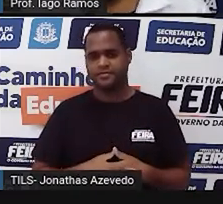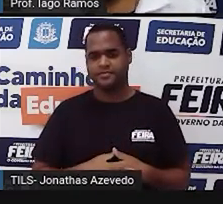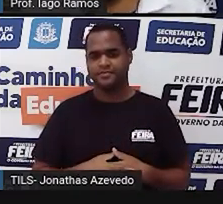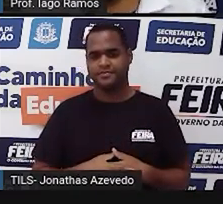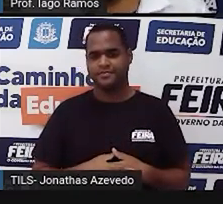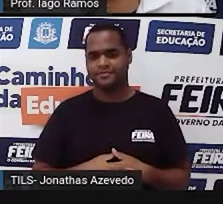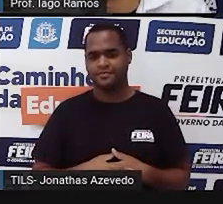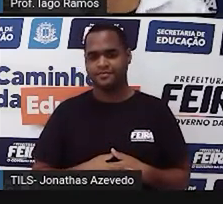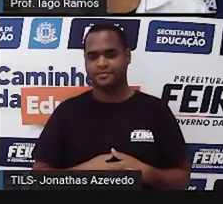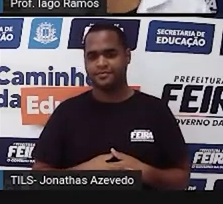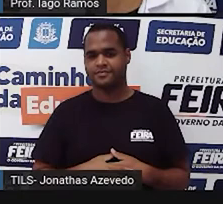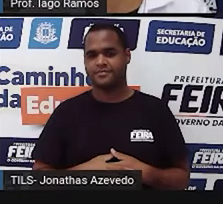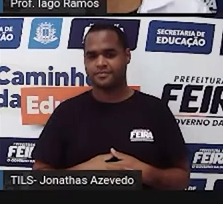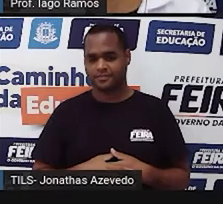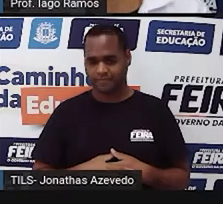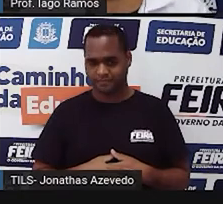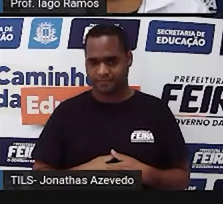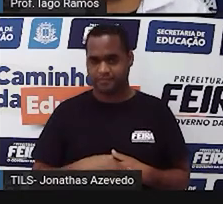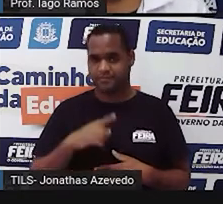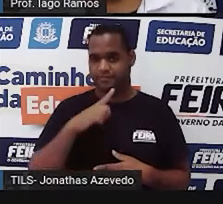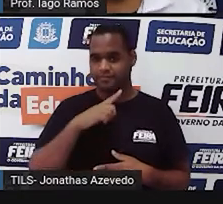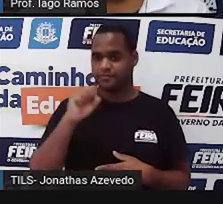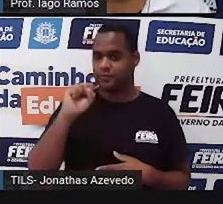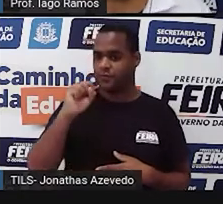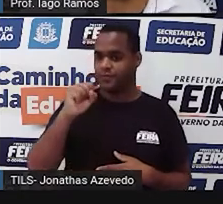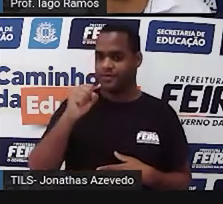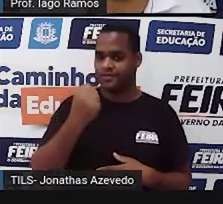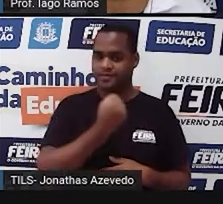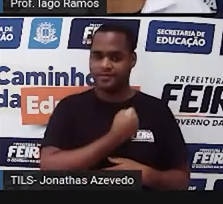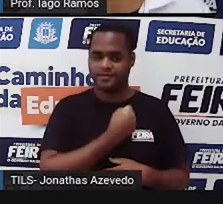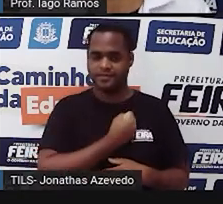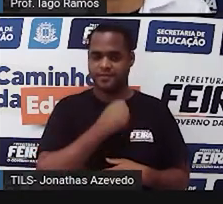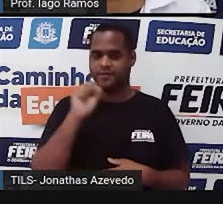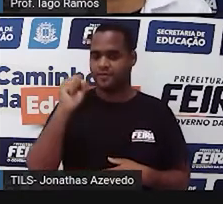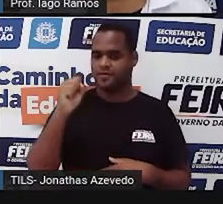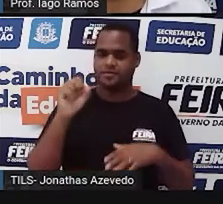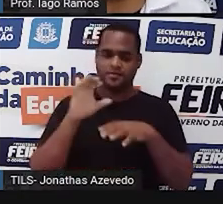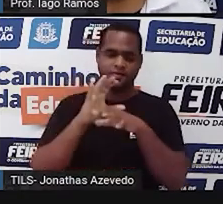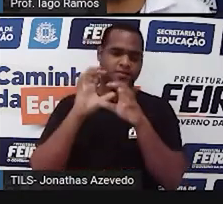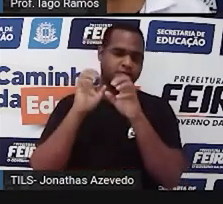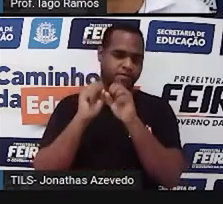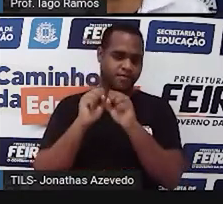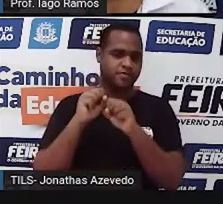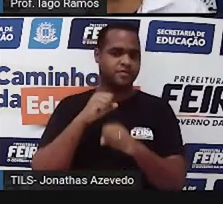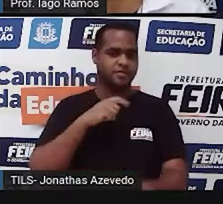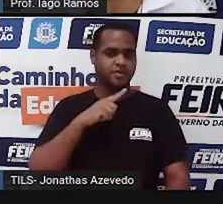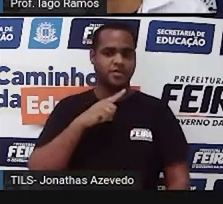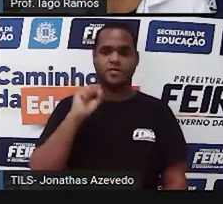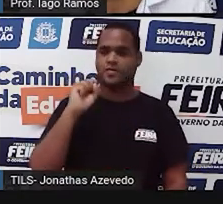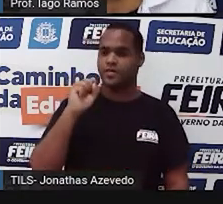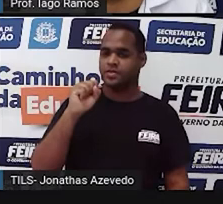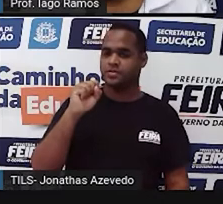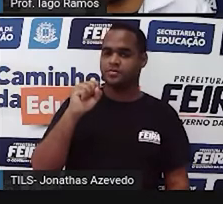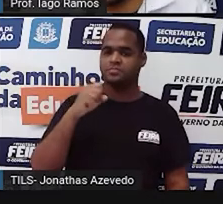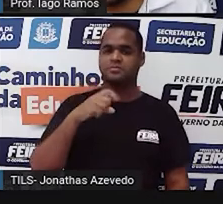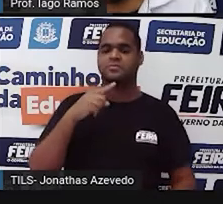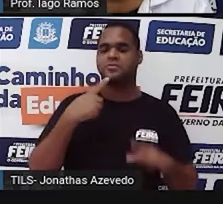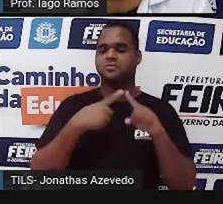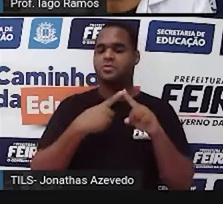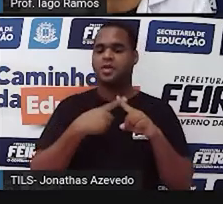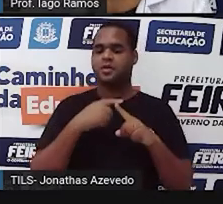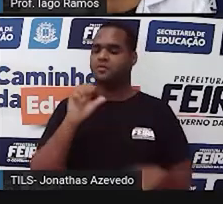Hã? Esse aí é 8. O número que vai no lugar daquele quadradinho cinza é o 8. Porque o 8, professor,